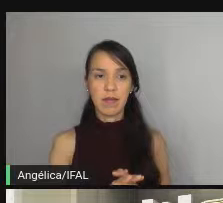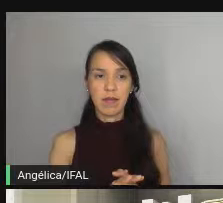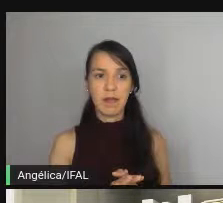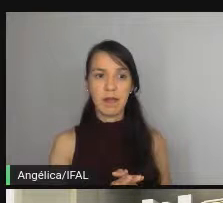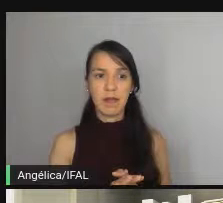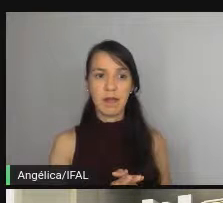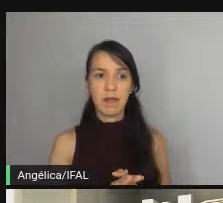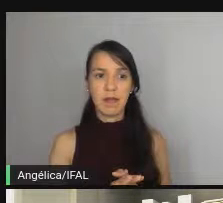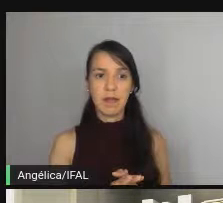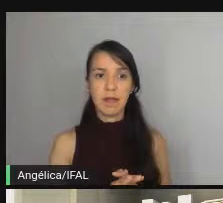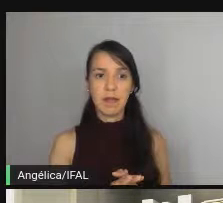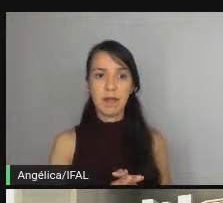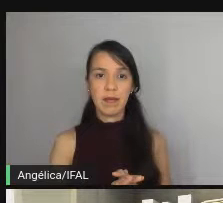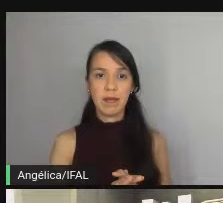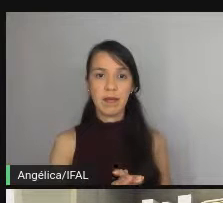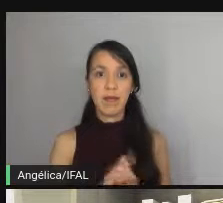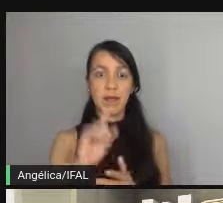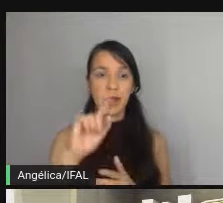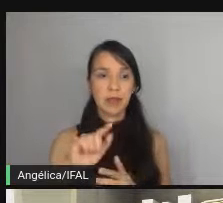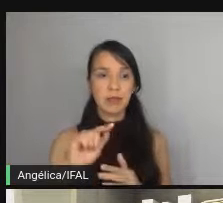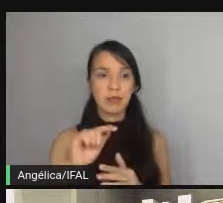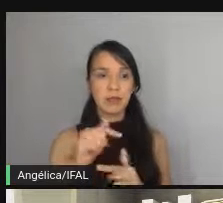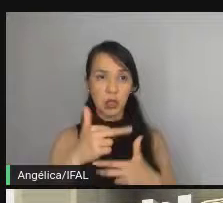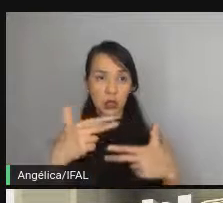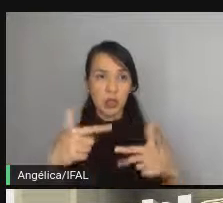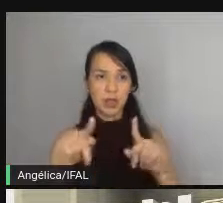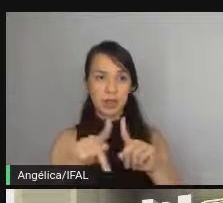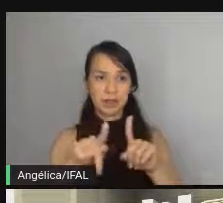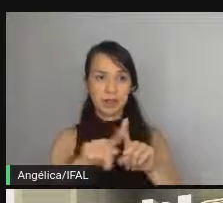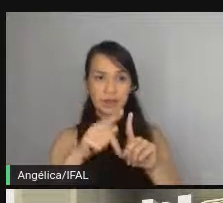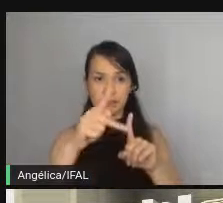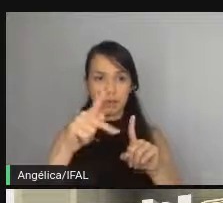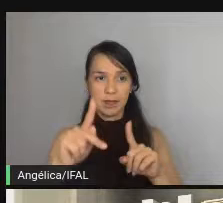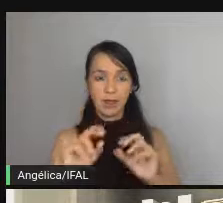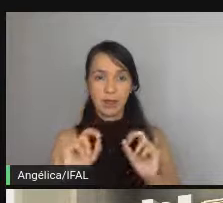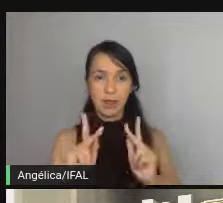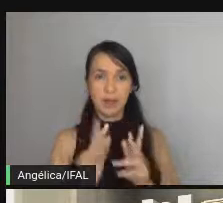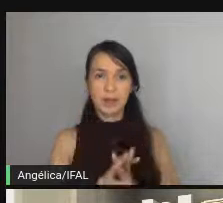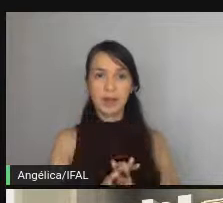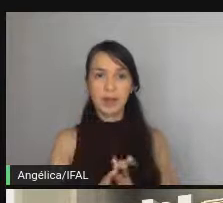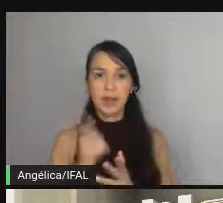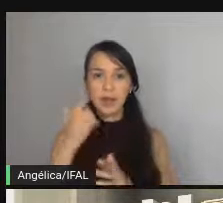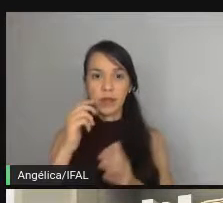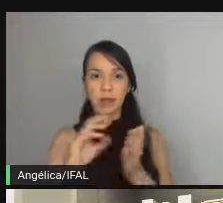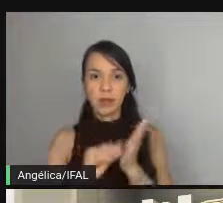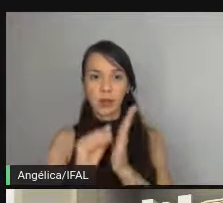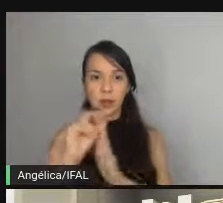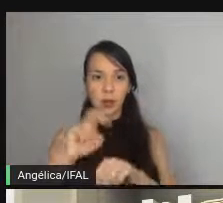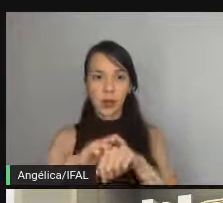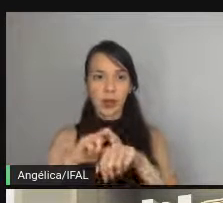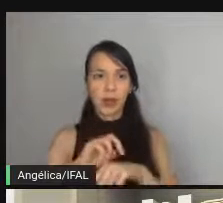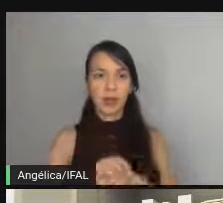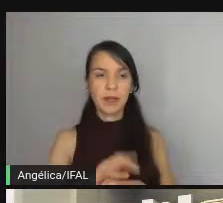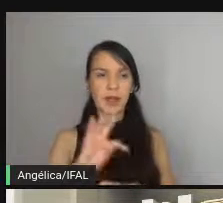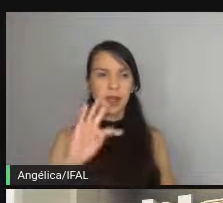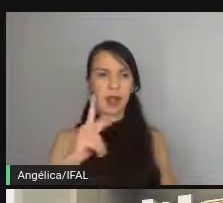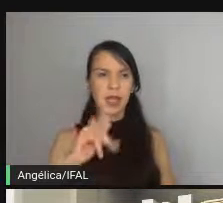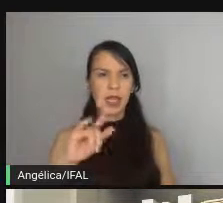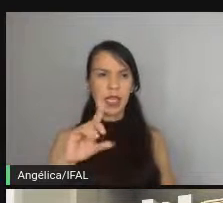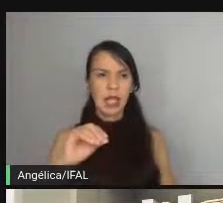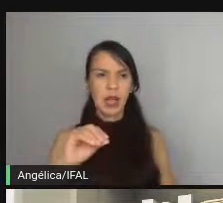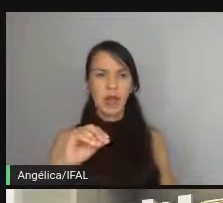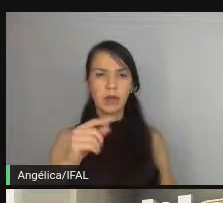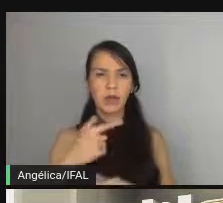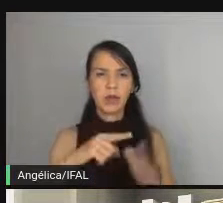desse dessa funcionalidade beleza perfeito perfeito vamos rodar o teste Thiago está falando se for possível